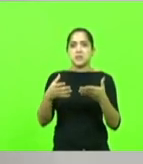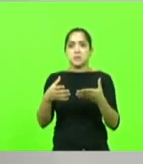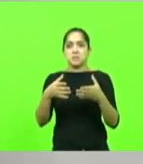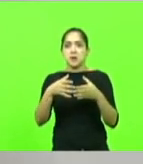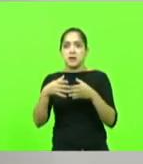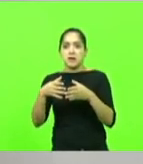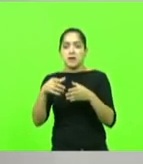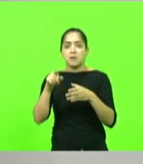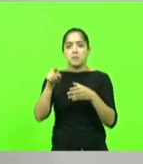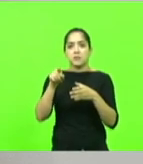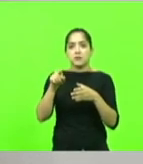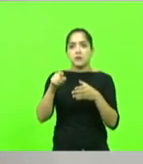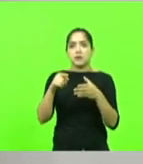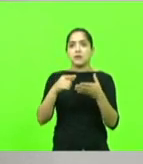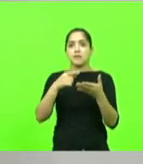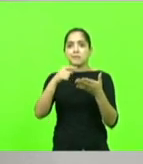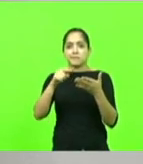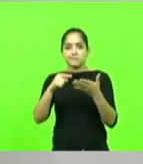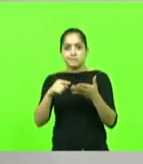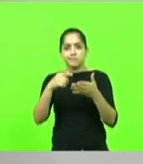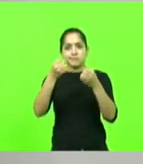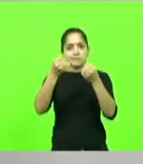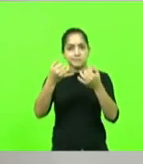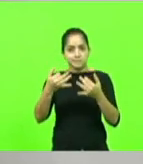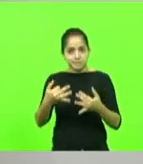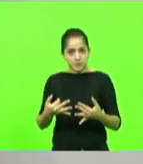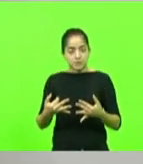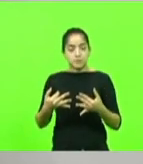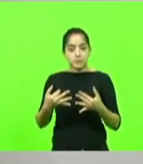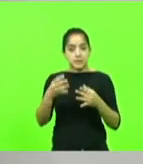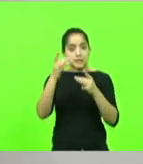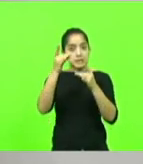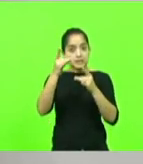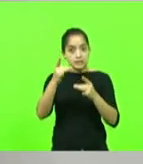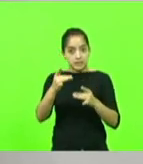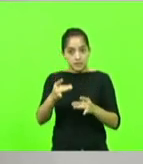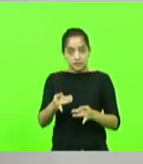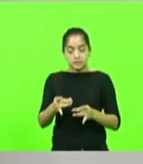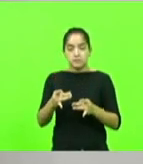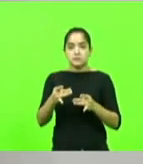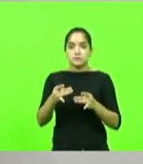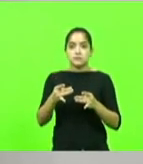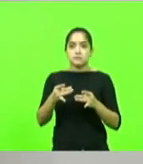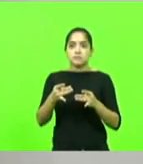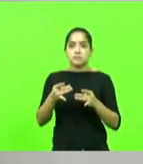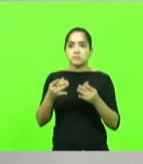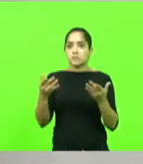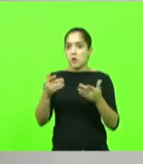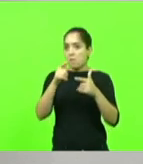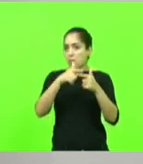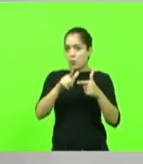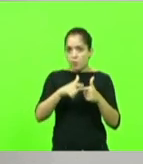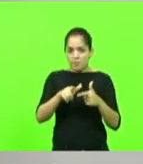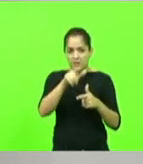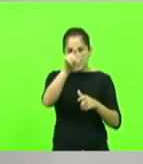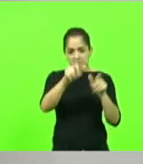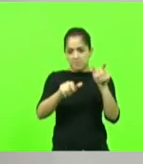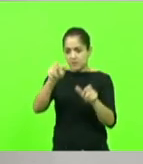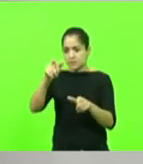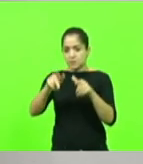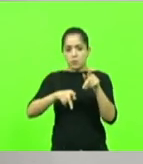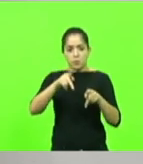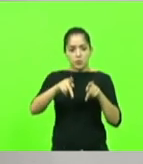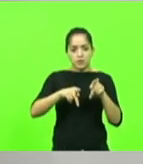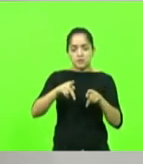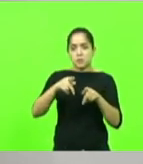o cara está lá e ele já tinha uma movimentação, vai ter que explicar muito bem. Isso não é problema do cidadão, não é problema do